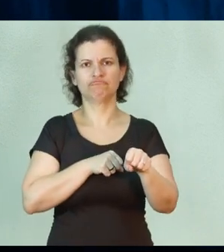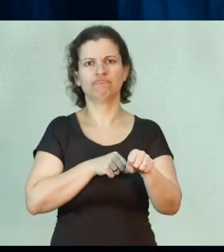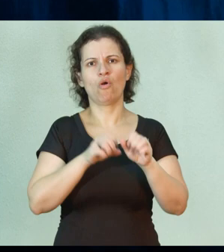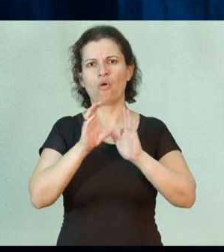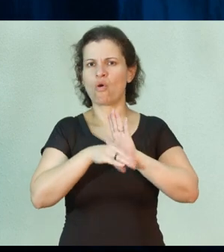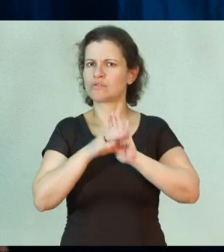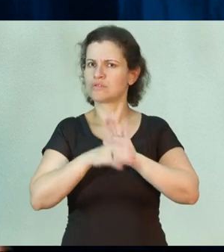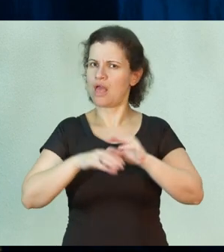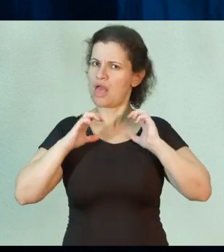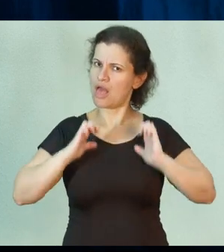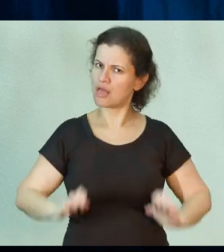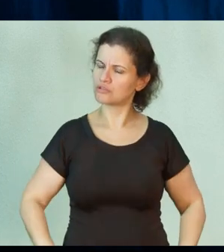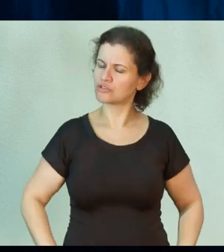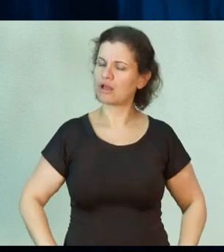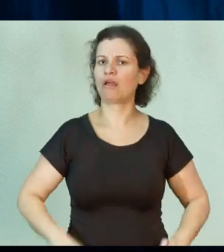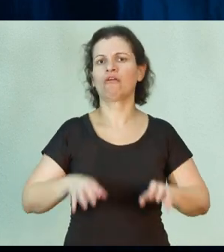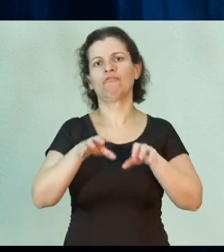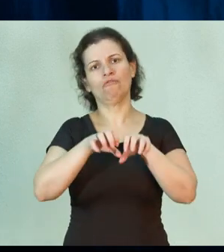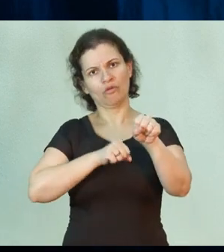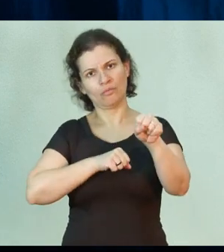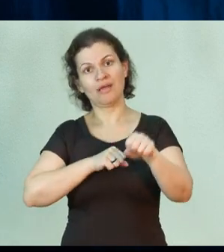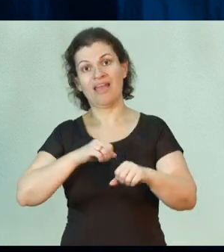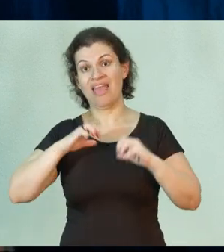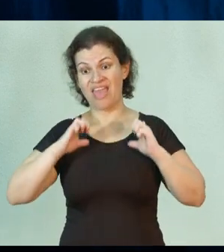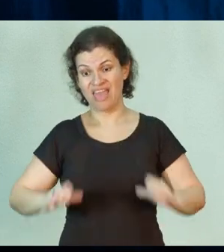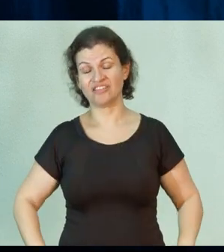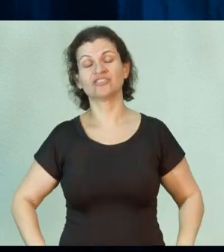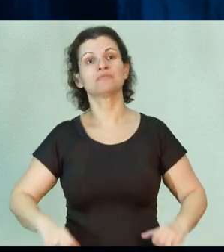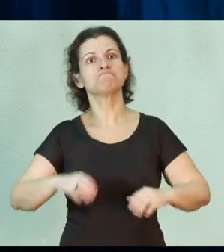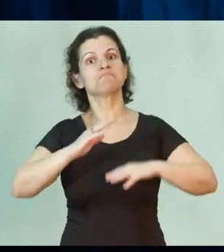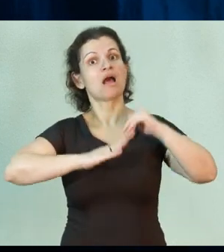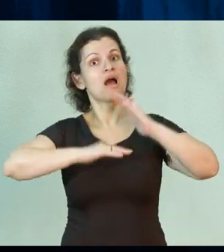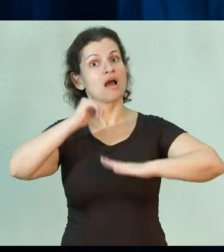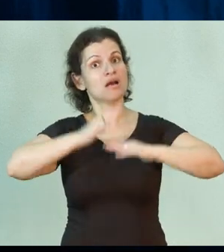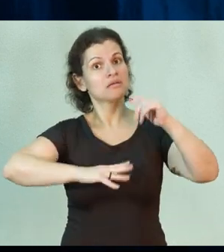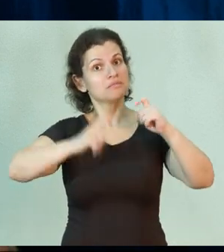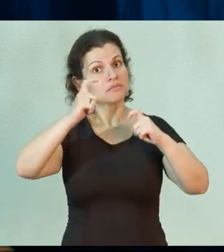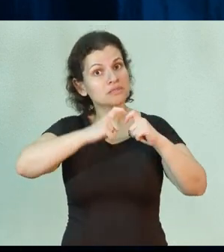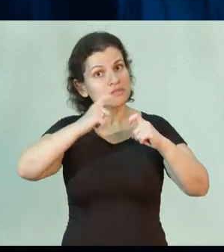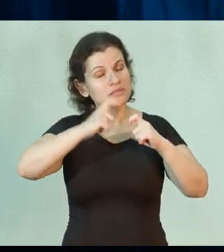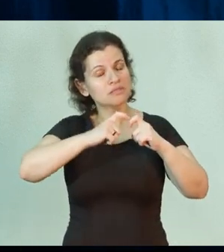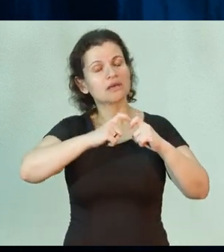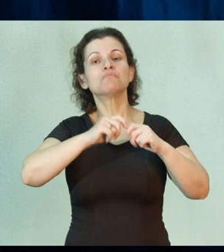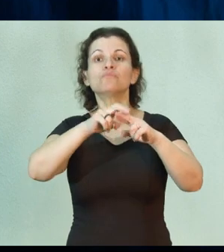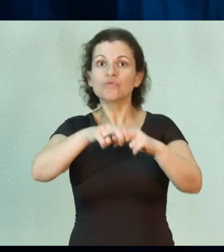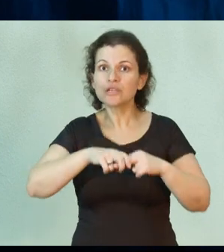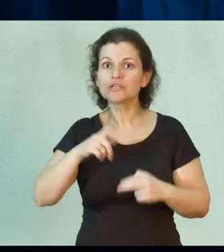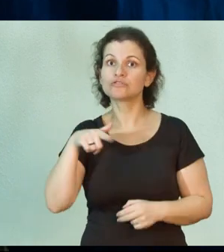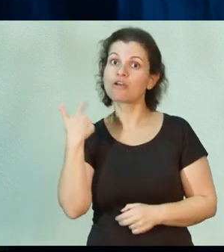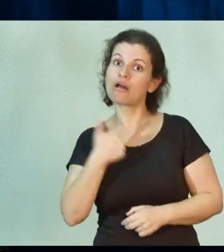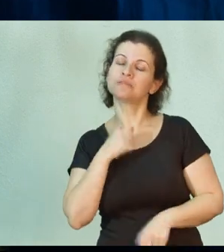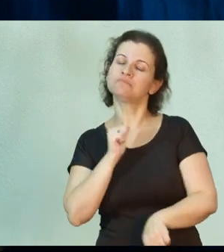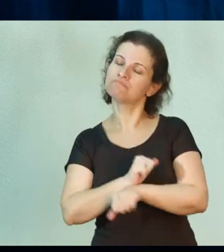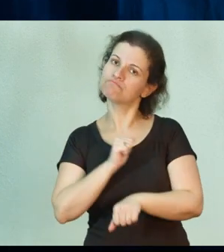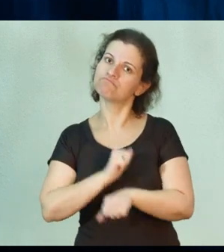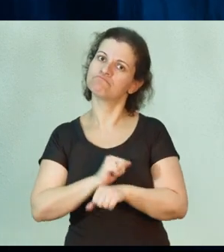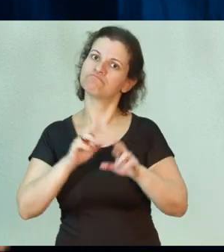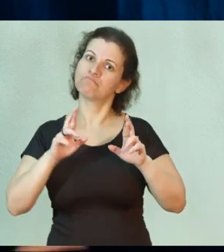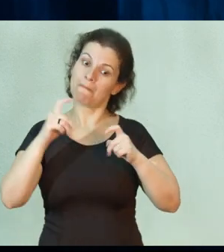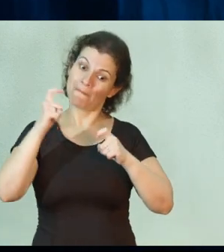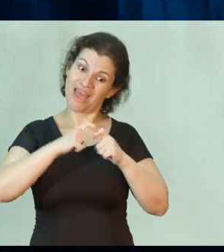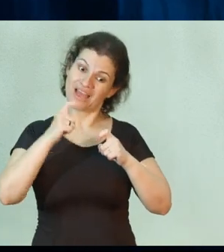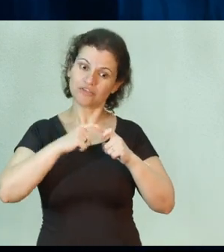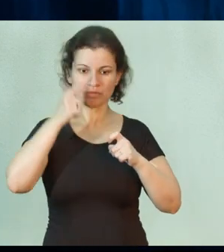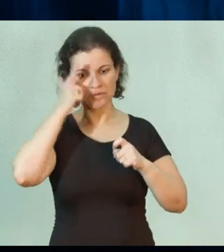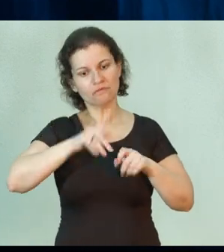conceito de ética, uma formação da ética na prática da medicina e com isso esperamos que o médico